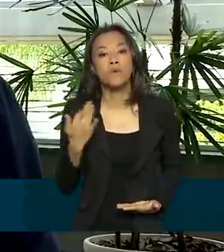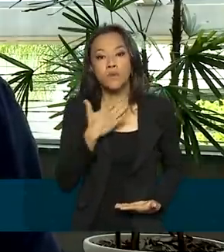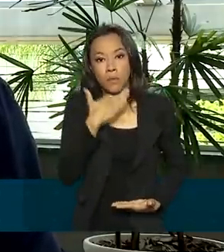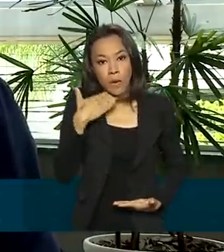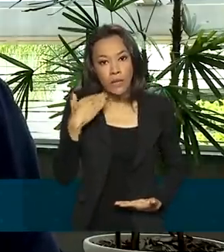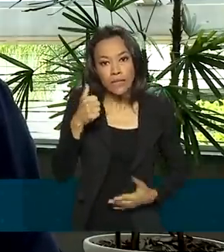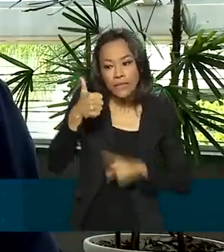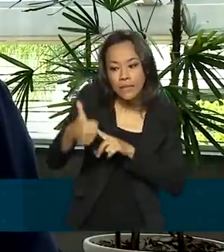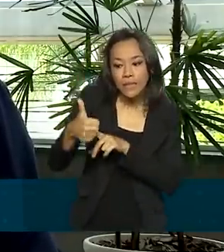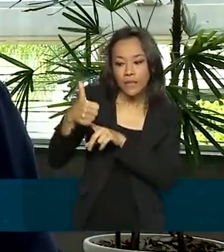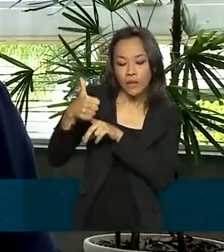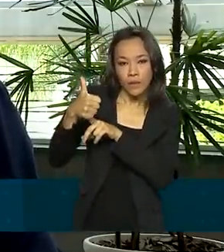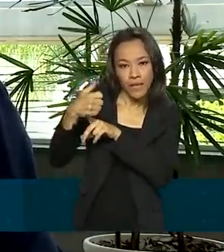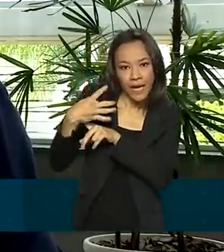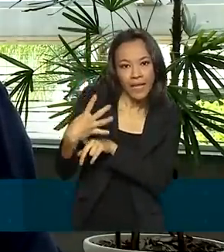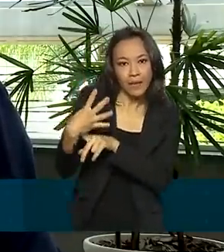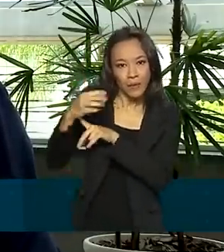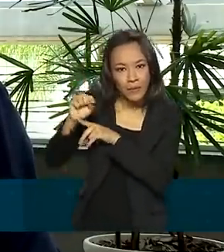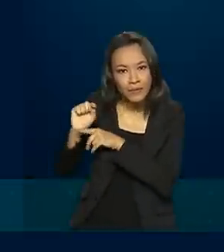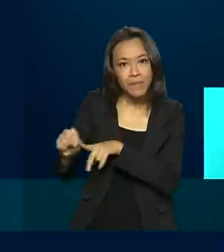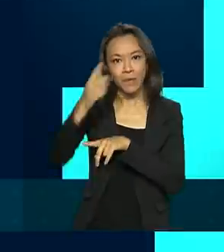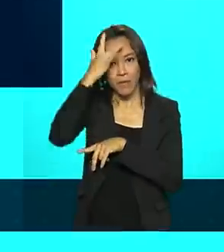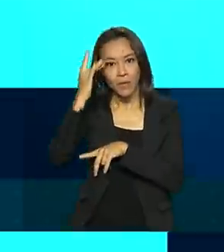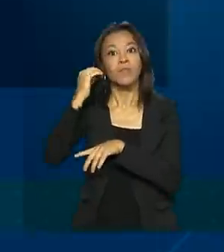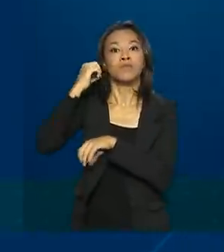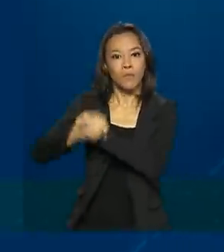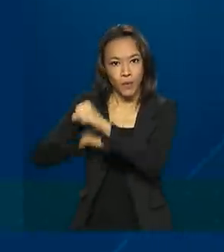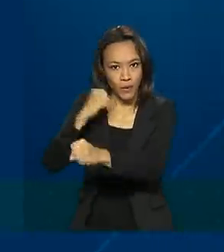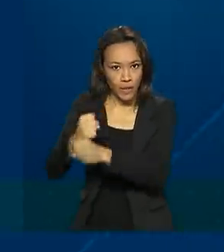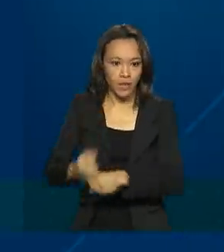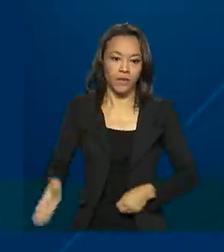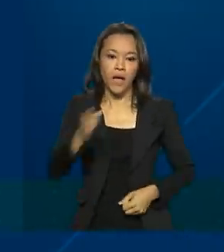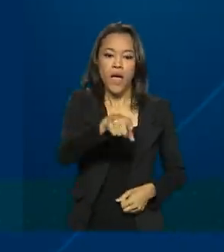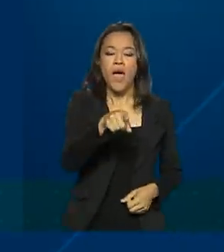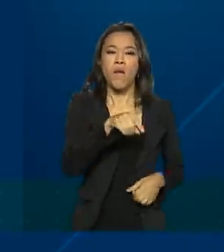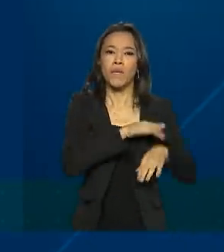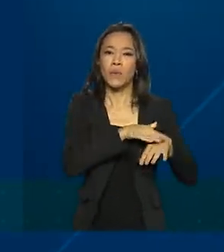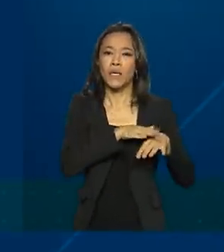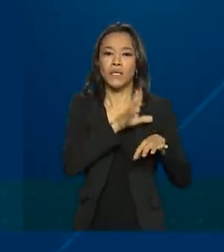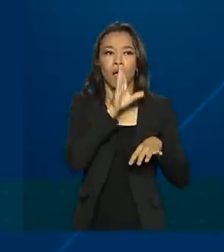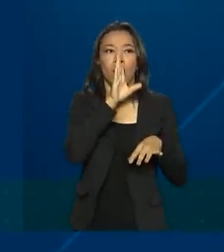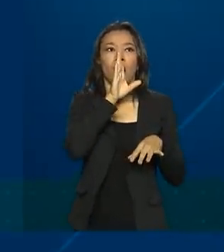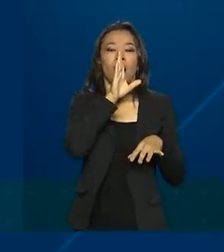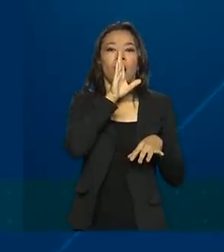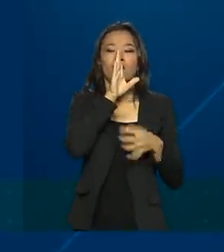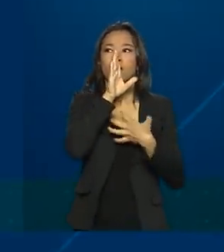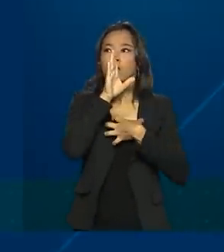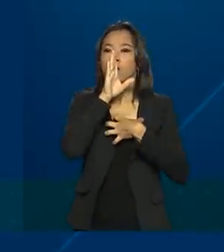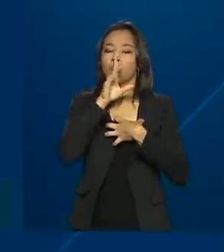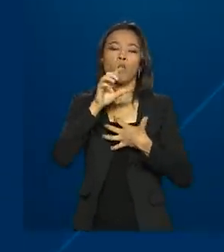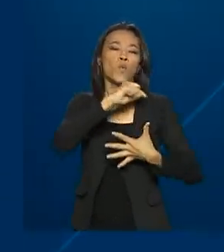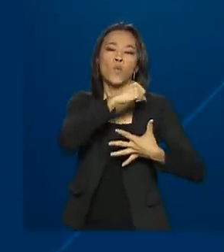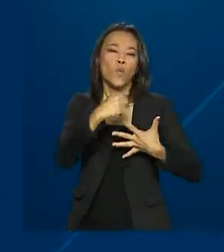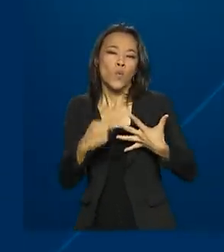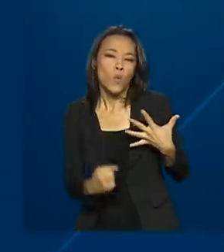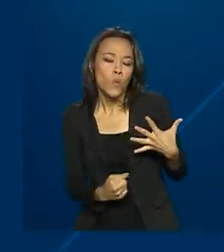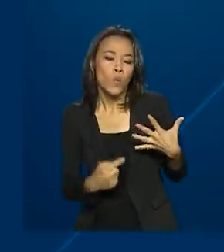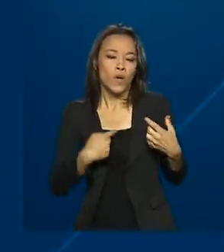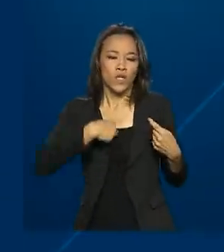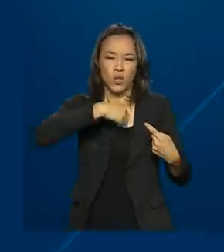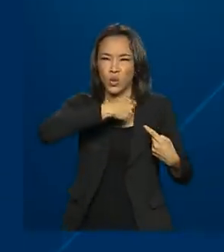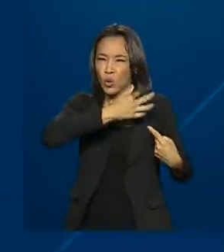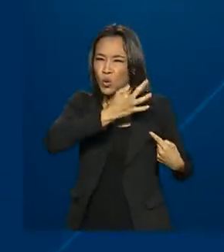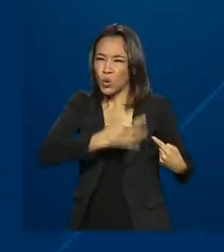114 mil pessoas por ano. É uma doença silenciosa. Os principais sintomas são o